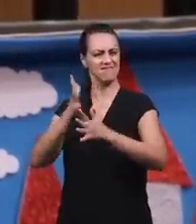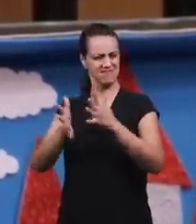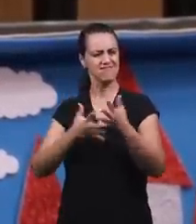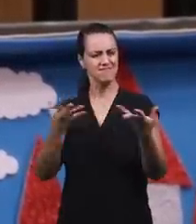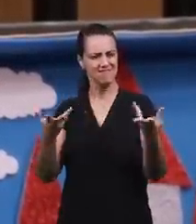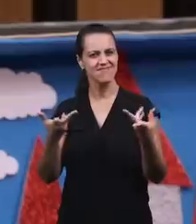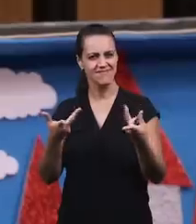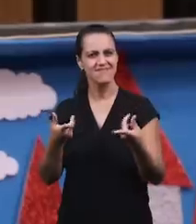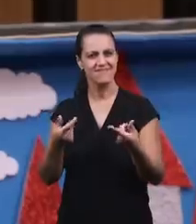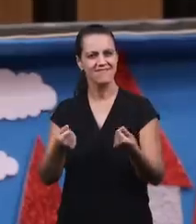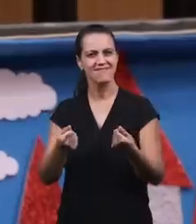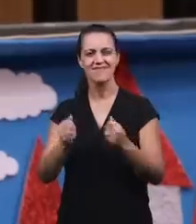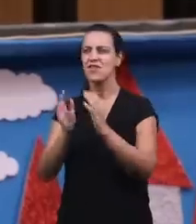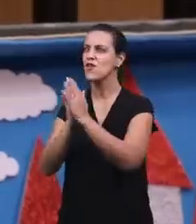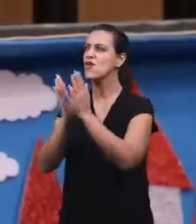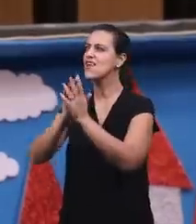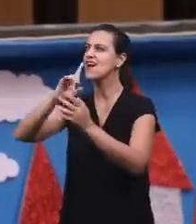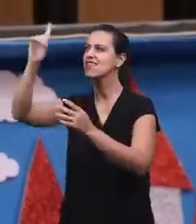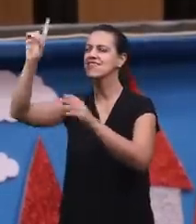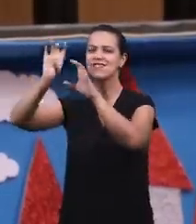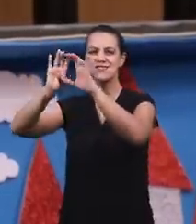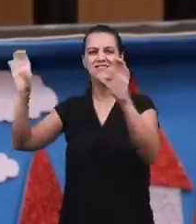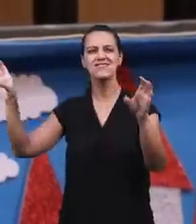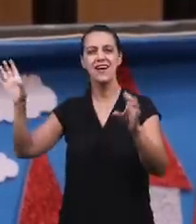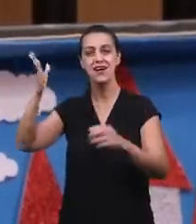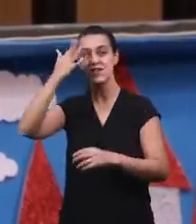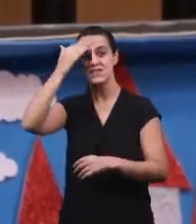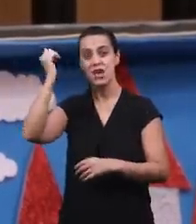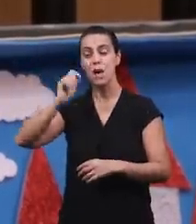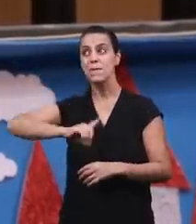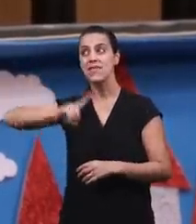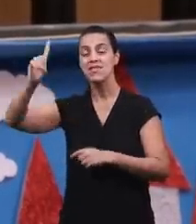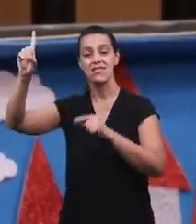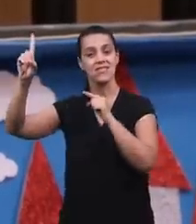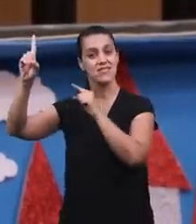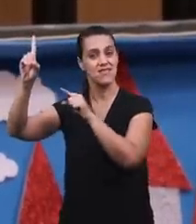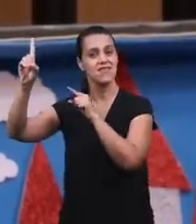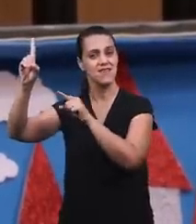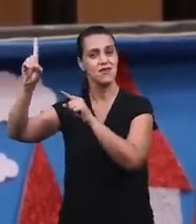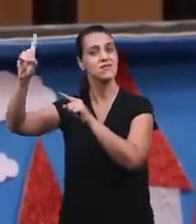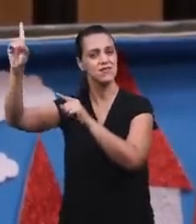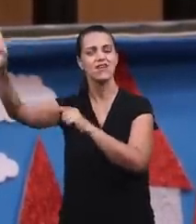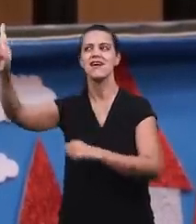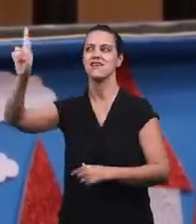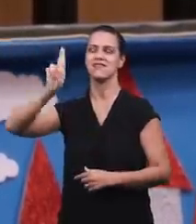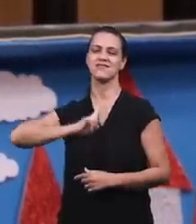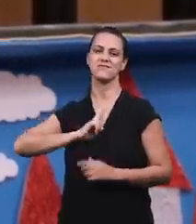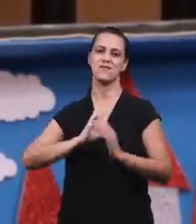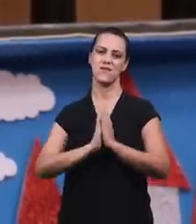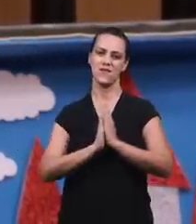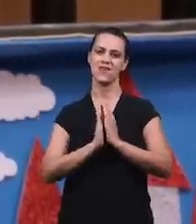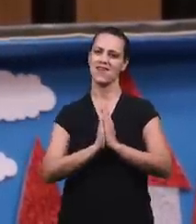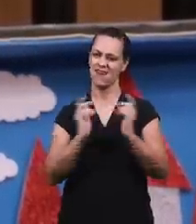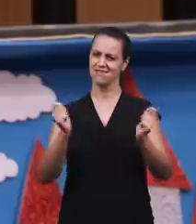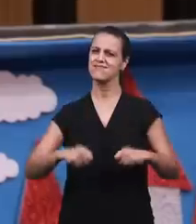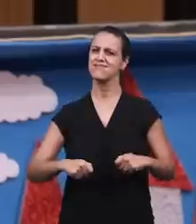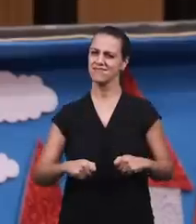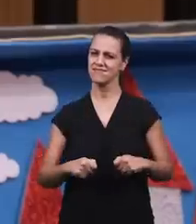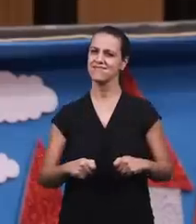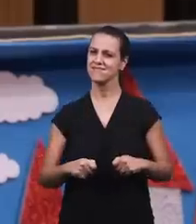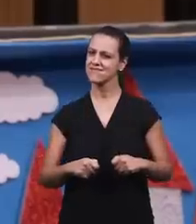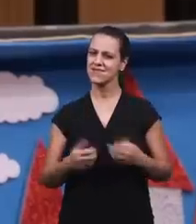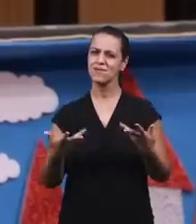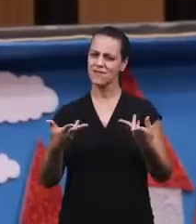céus Ao Deus poderoso Sabendo que somente Deus Pode responder as orações Como é